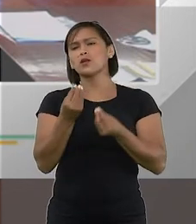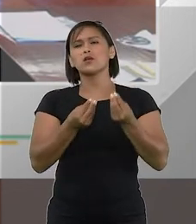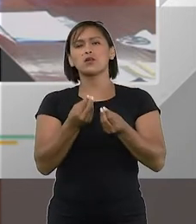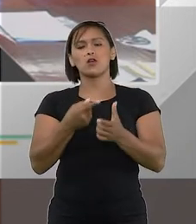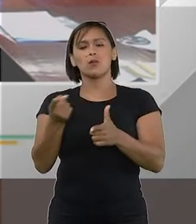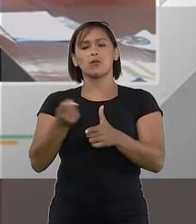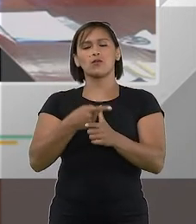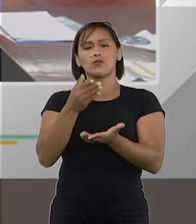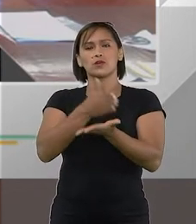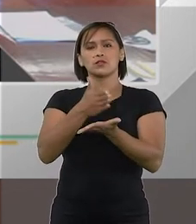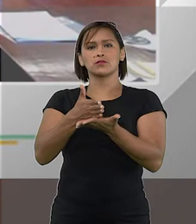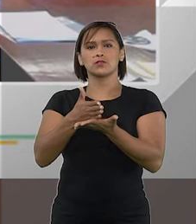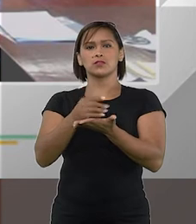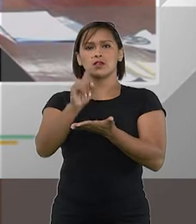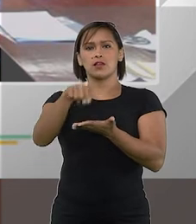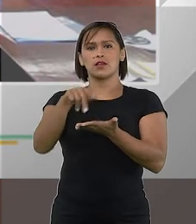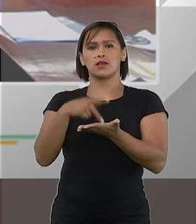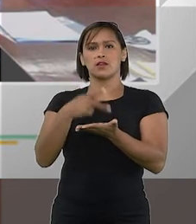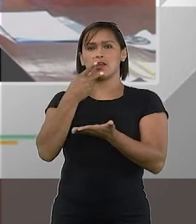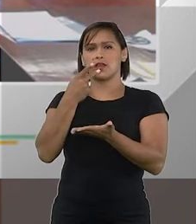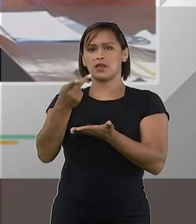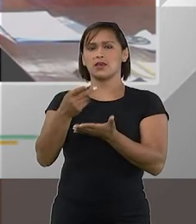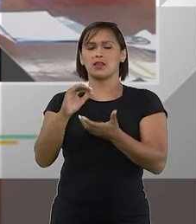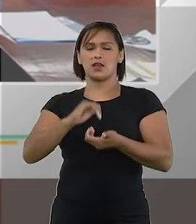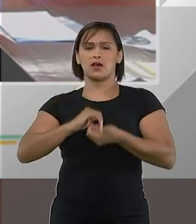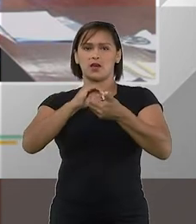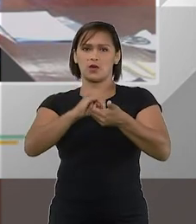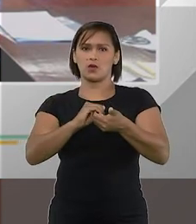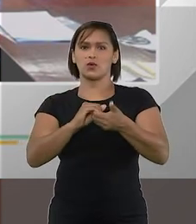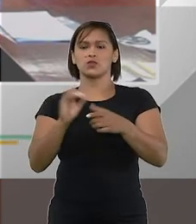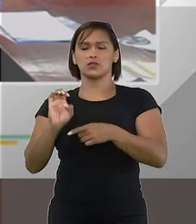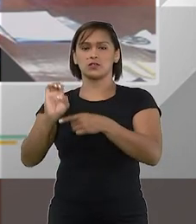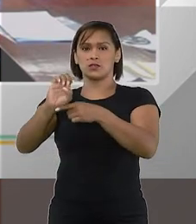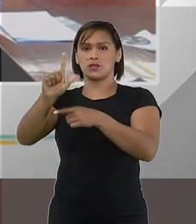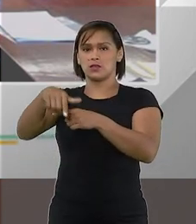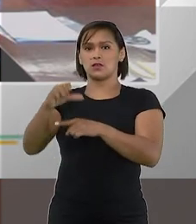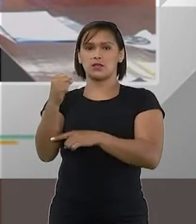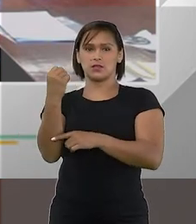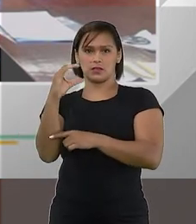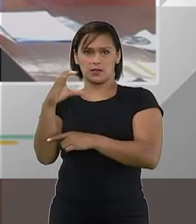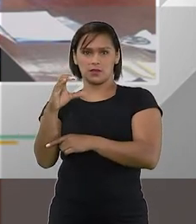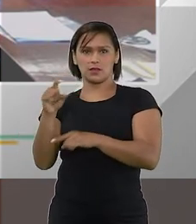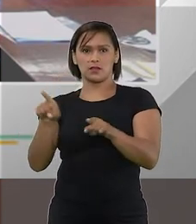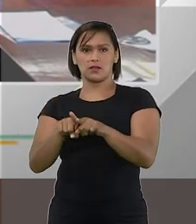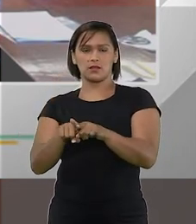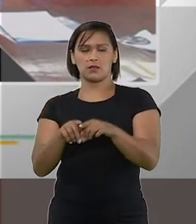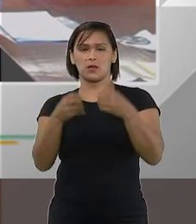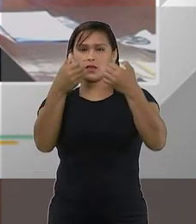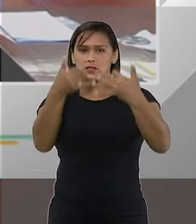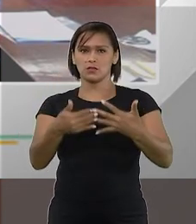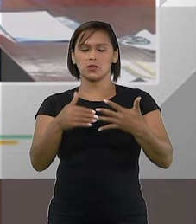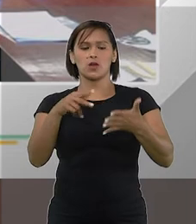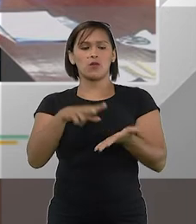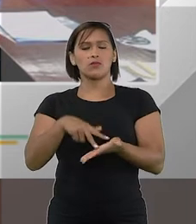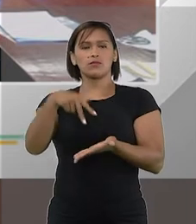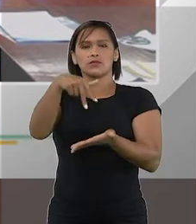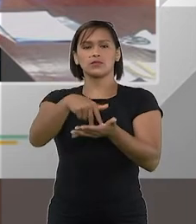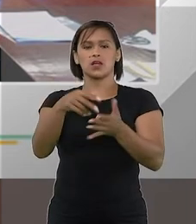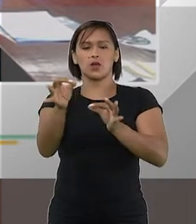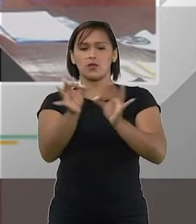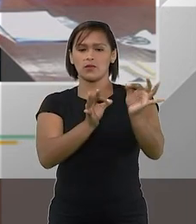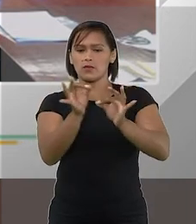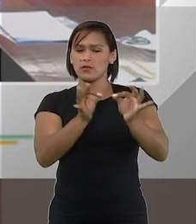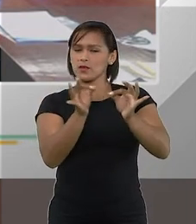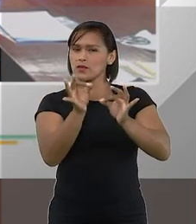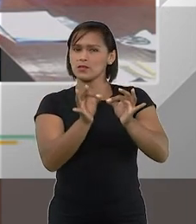é que se vai dividir isto e a corte e a corte estadual lá em Santa Catarina deixou assentado com